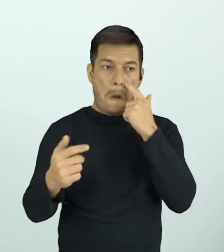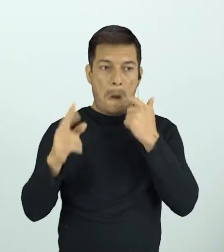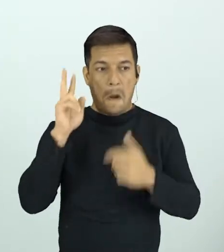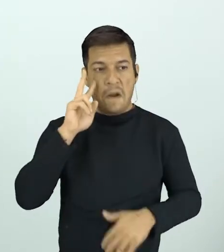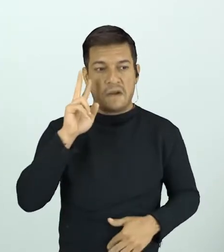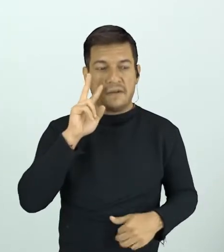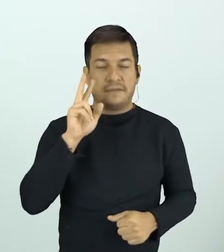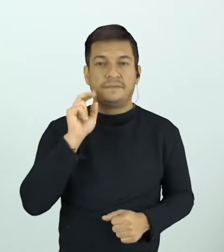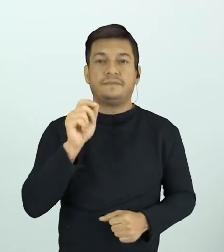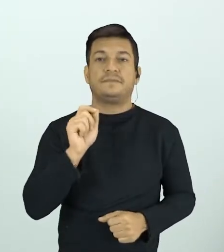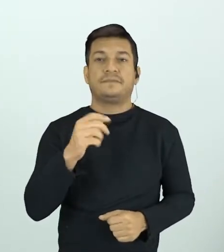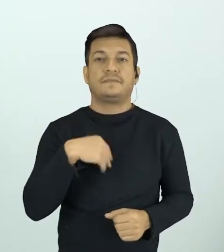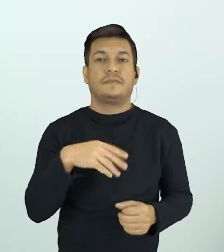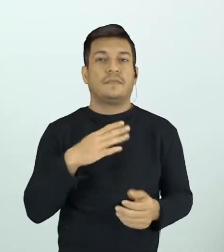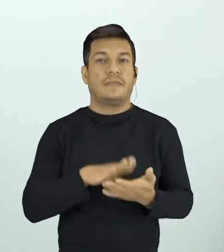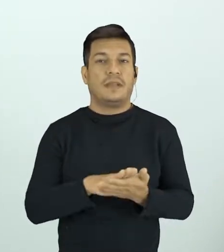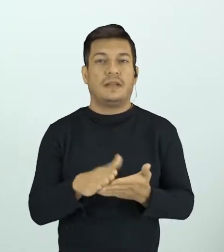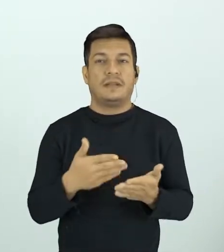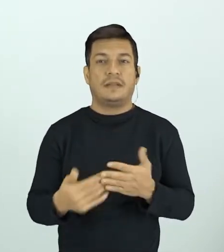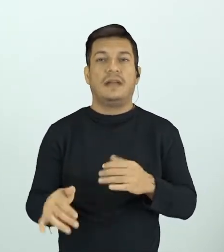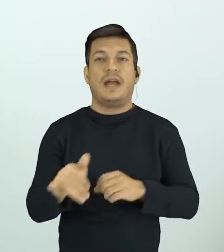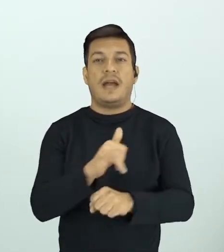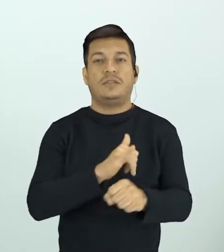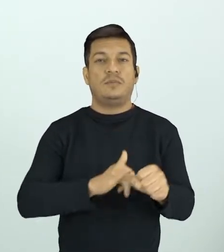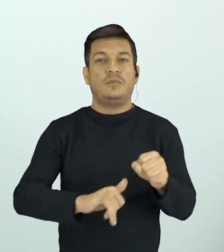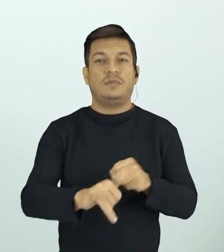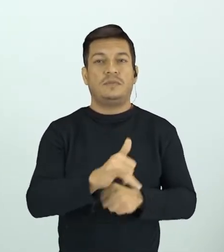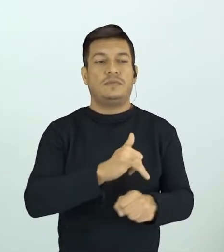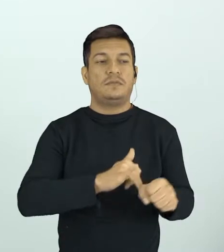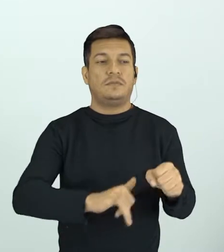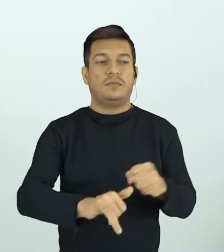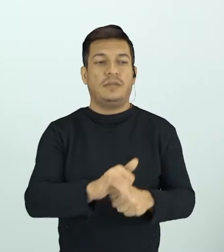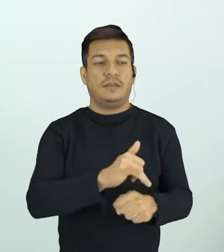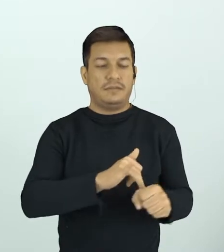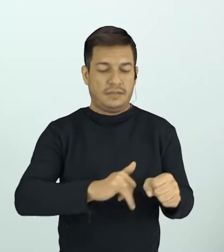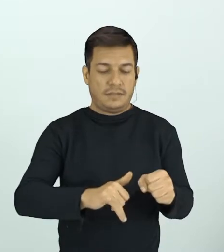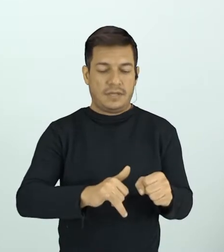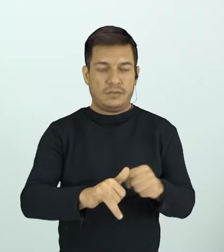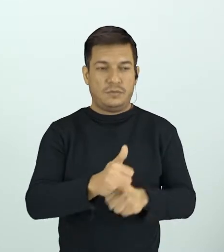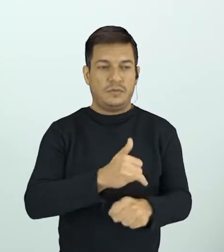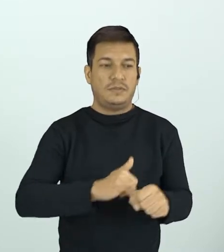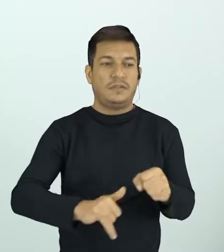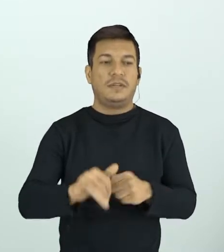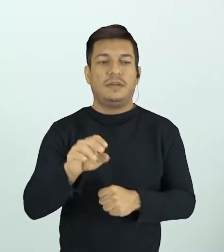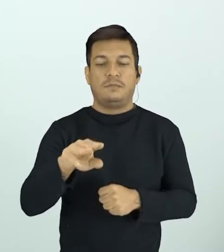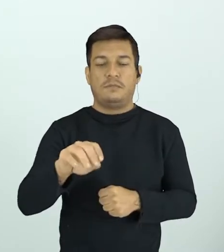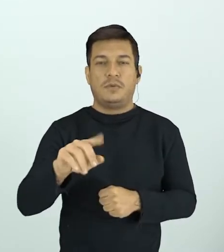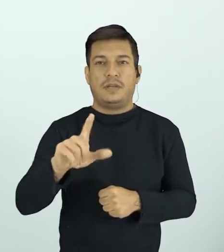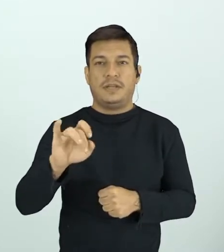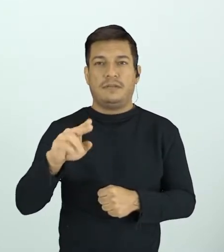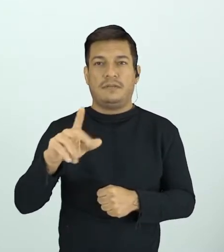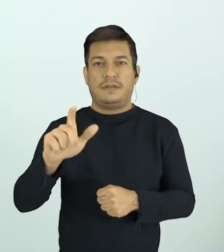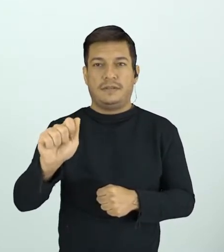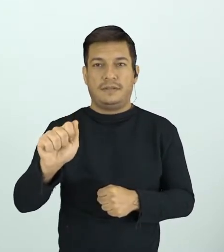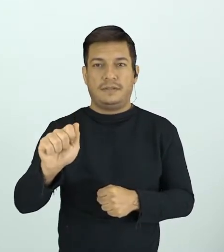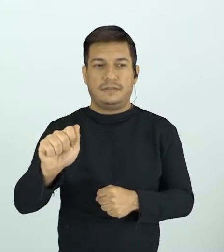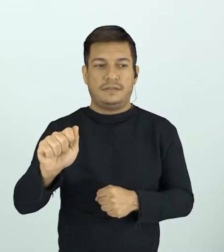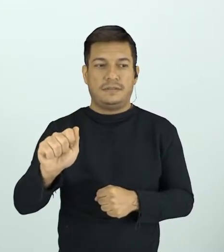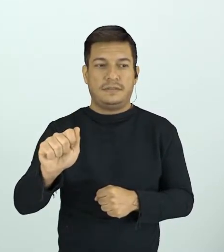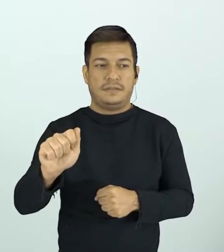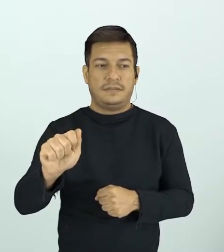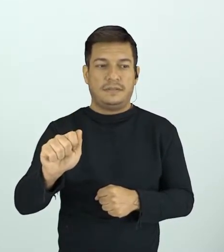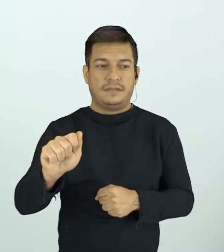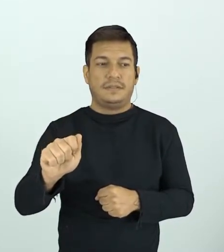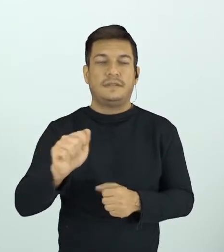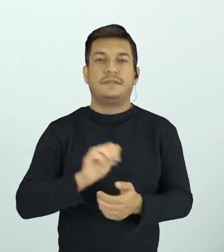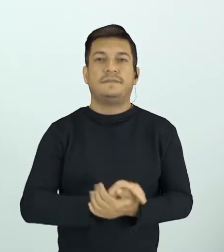se cria, nada se perde, os átomos e moléculas se transformam, elas se reorganizam e é isso que a gente vai ver na aula de